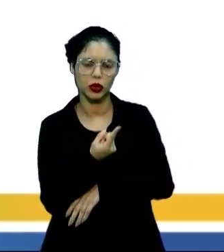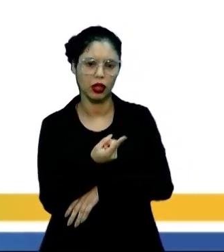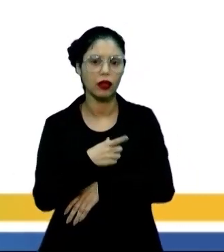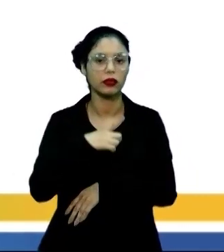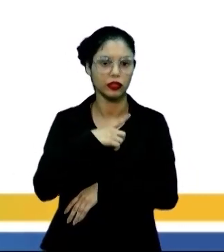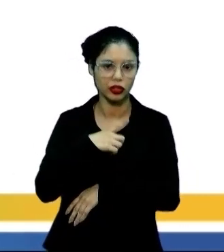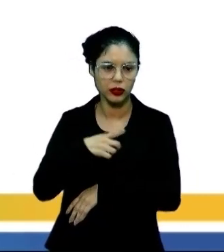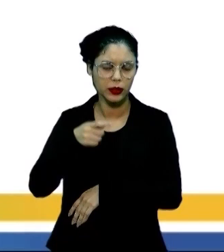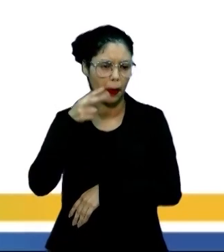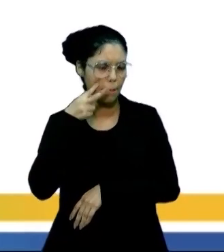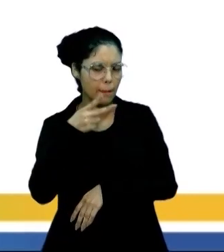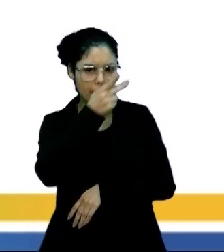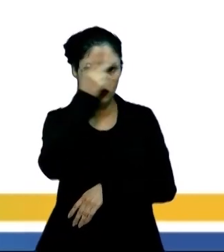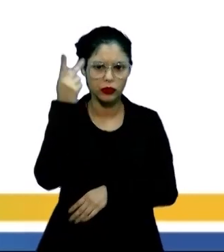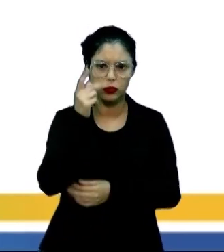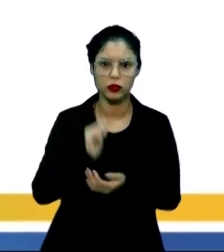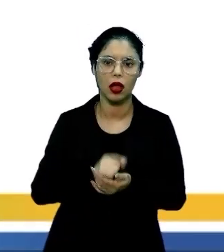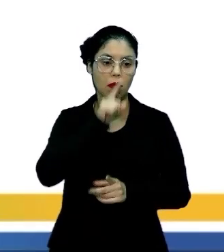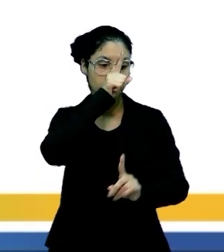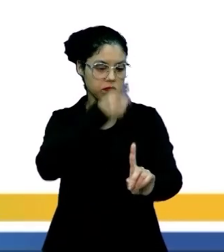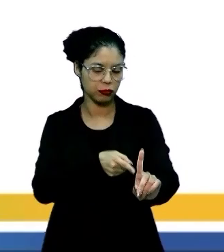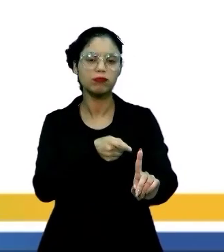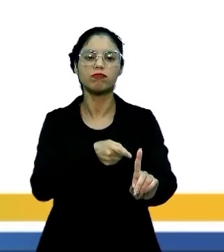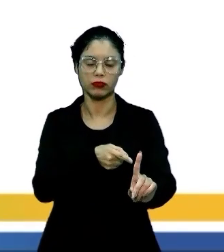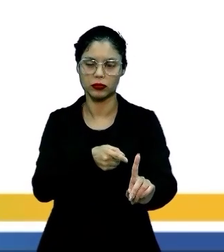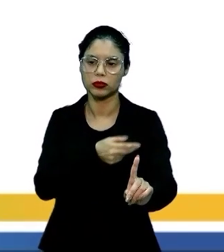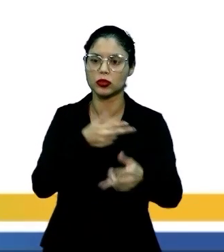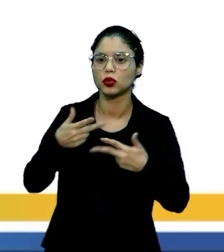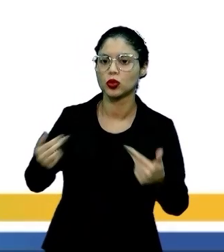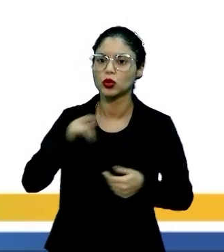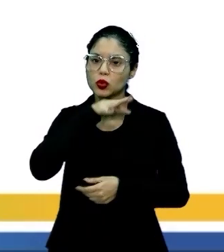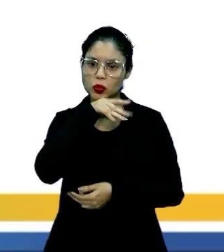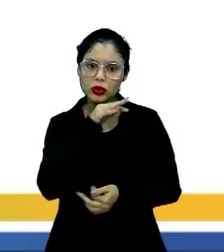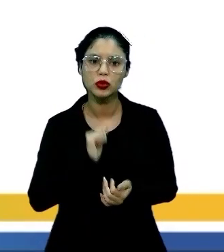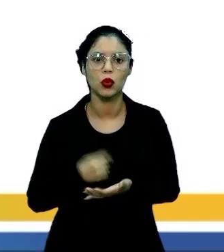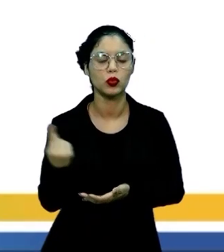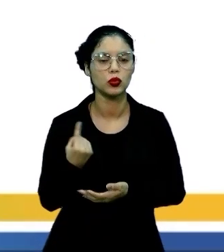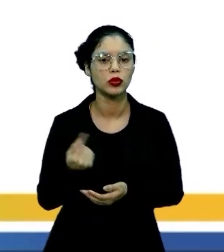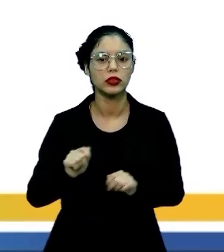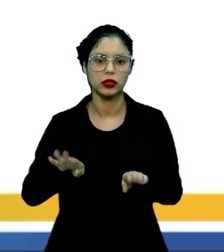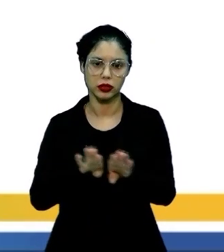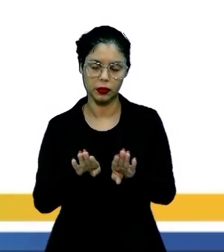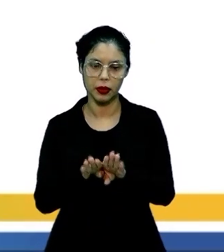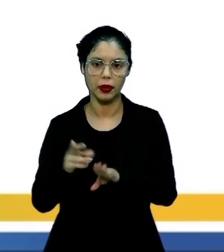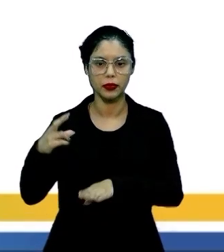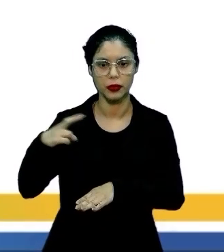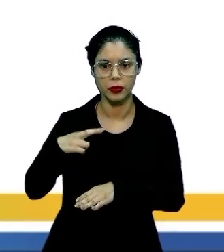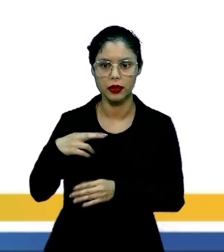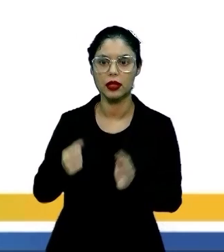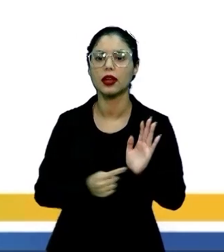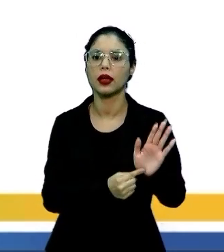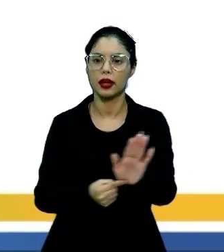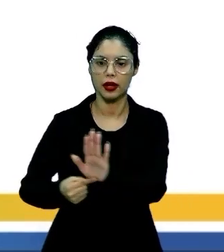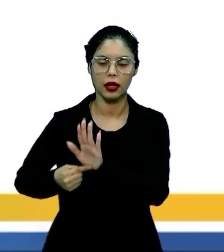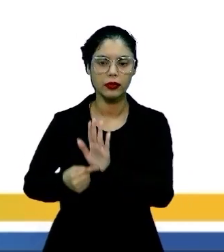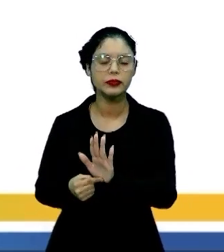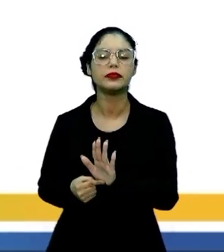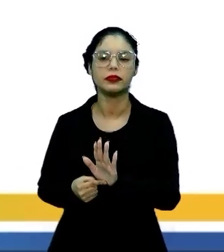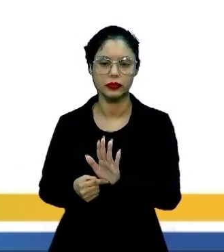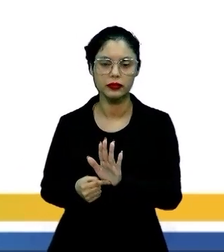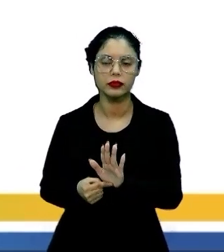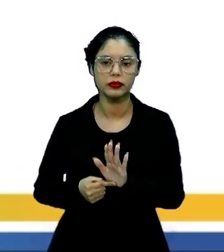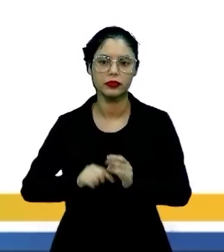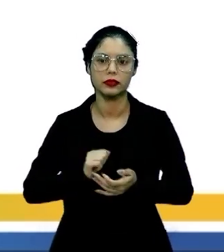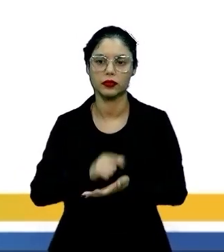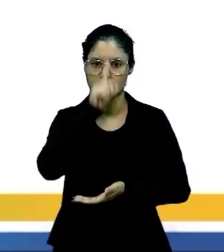inimigos que chegavam a acusá-lo de bárbaro. O único fato alegado neste particular era o